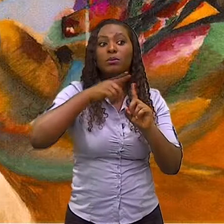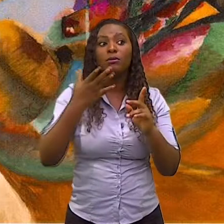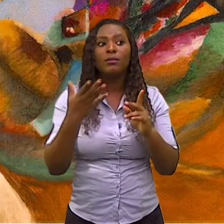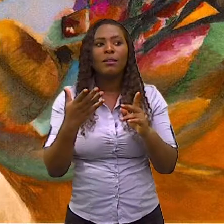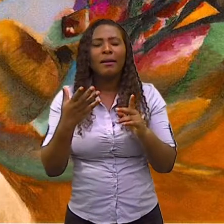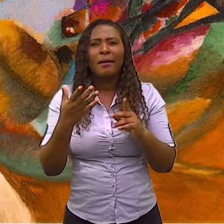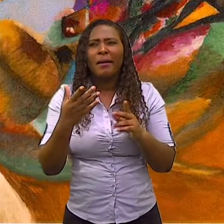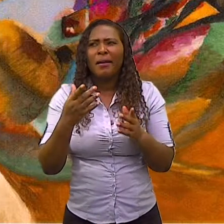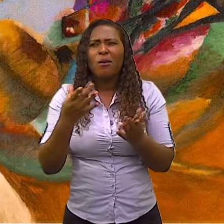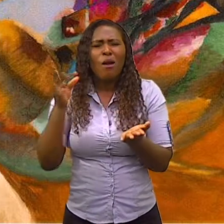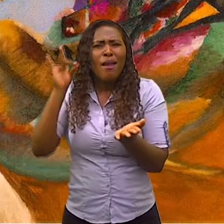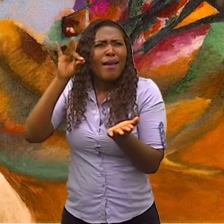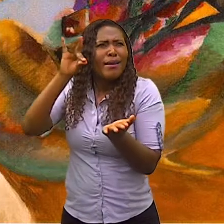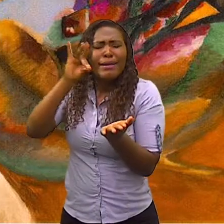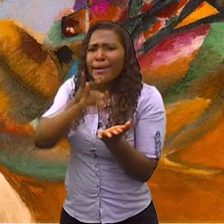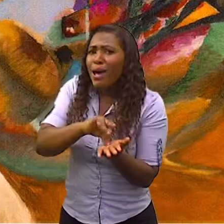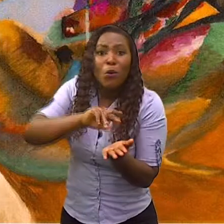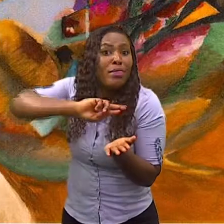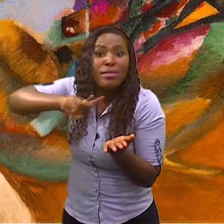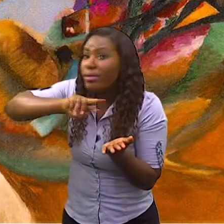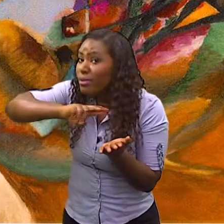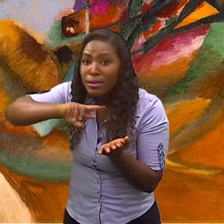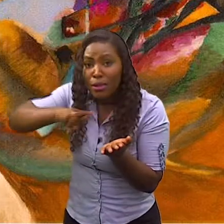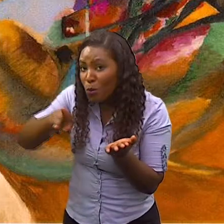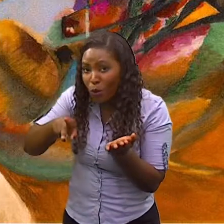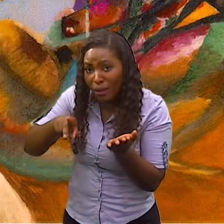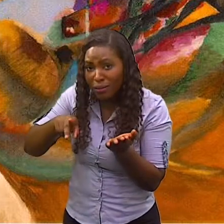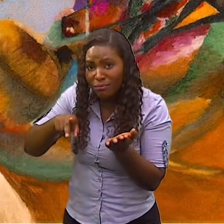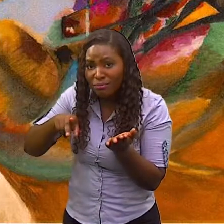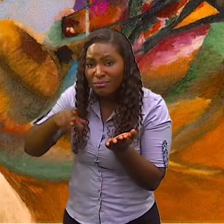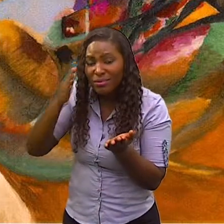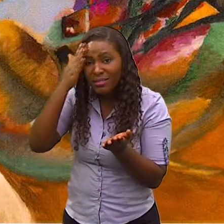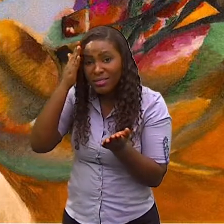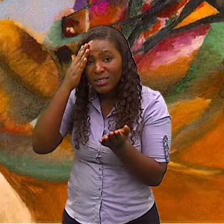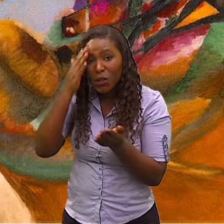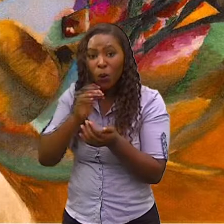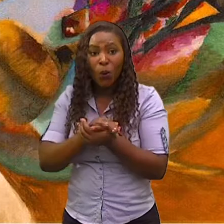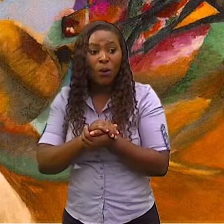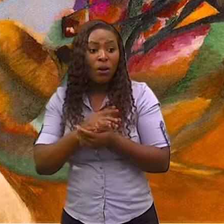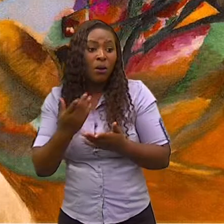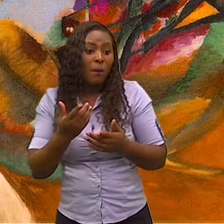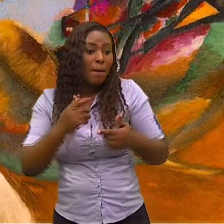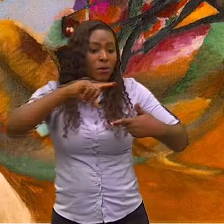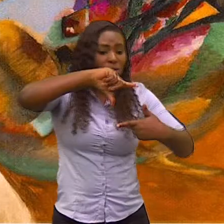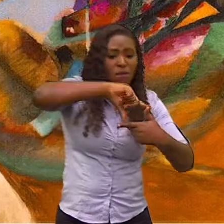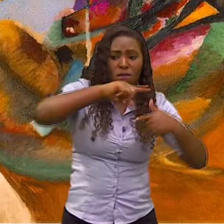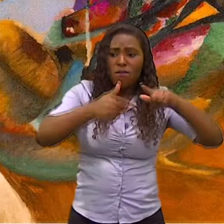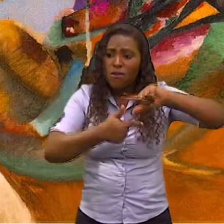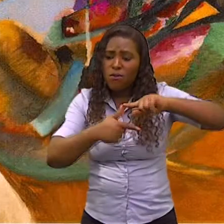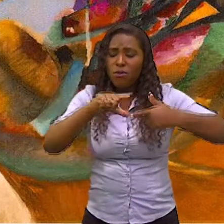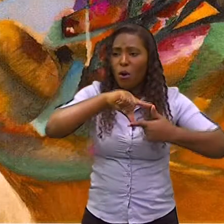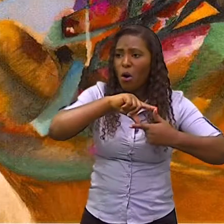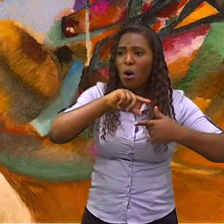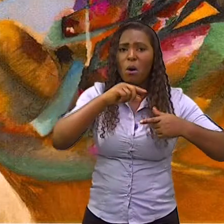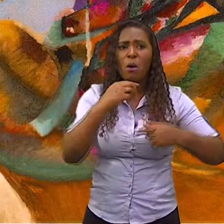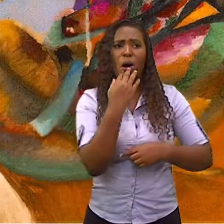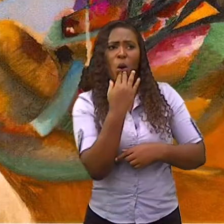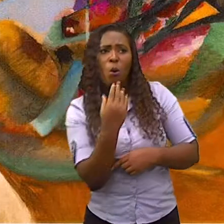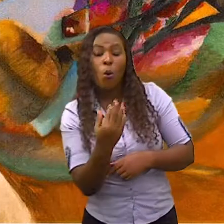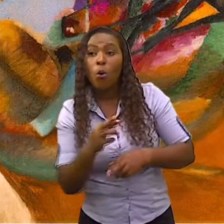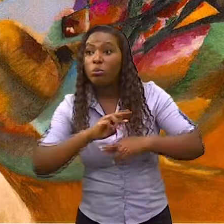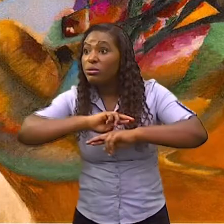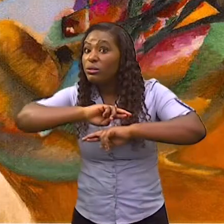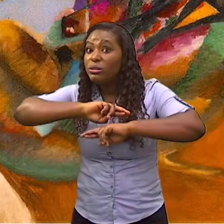ausência da relação imediata entre as suas formas e cores, ou as formas e cores de um ser. A pintura